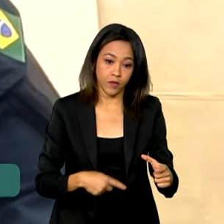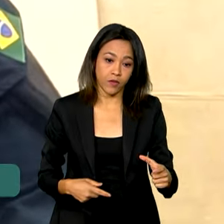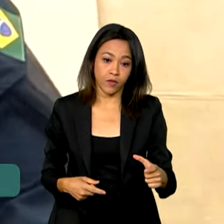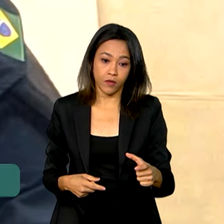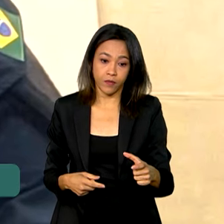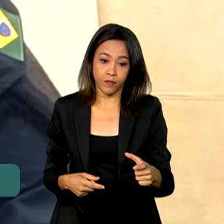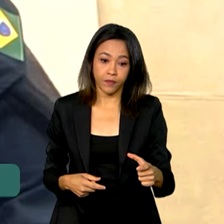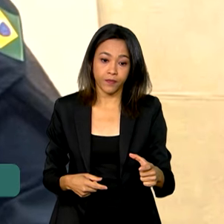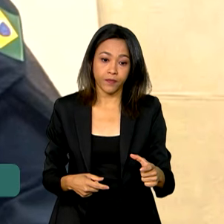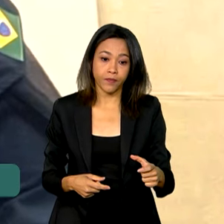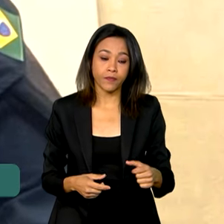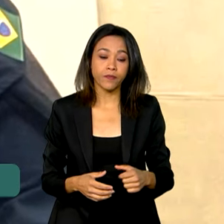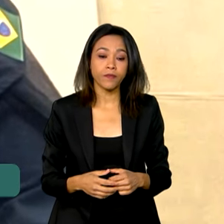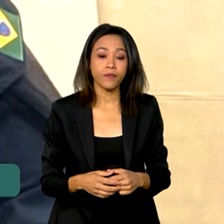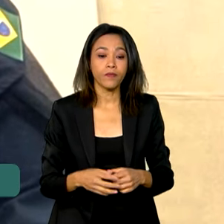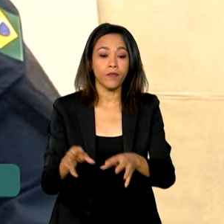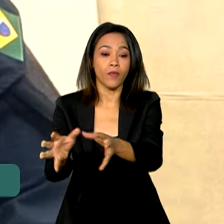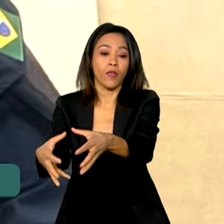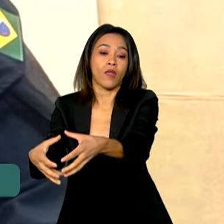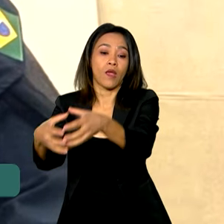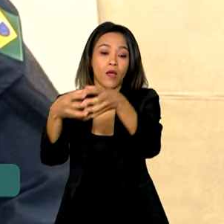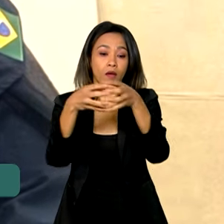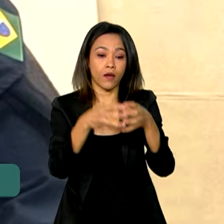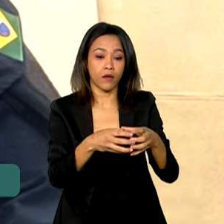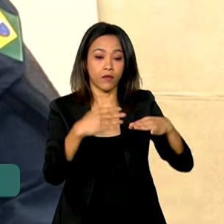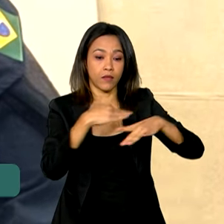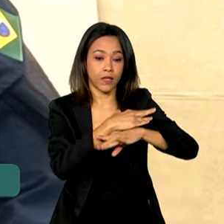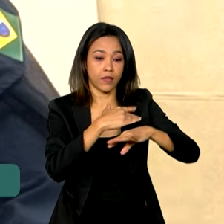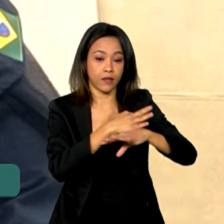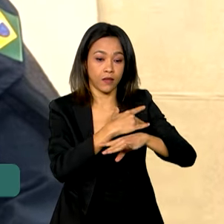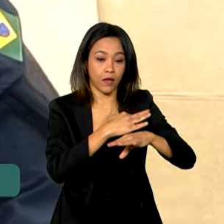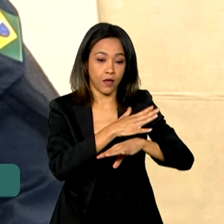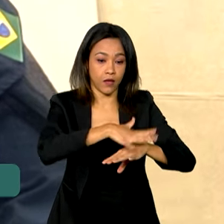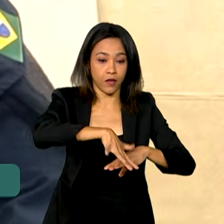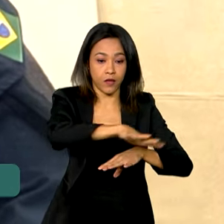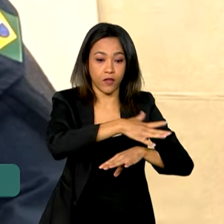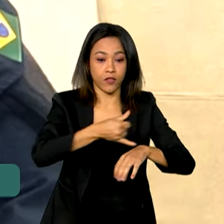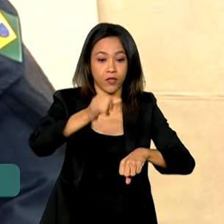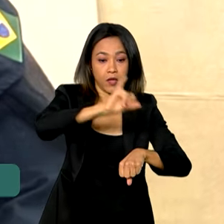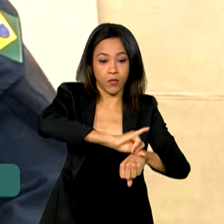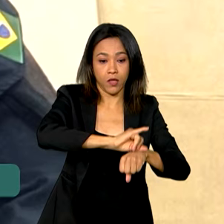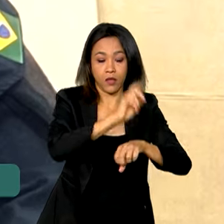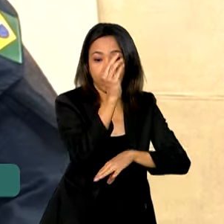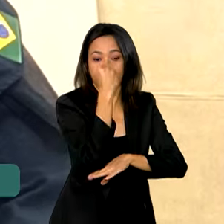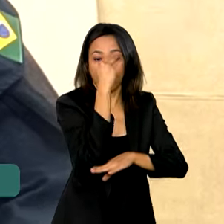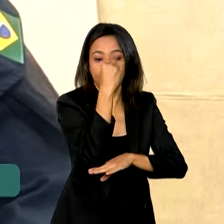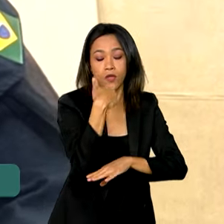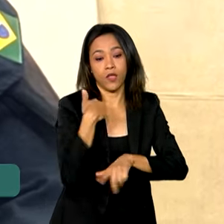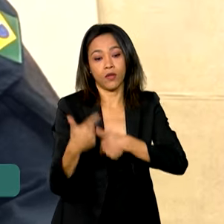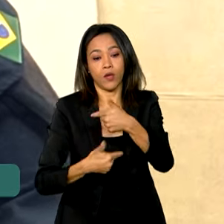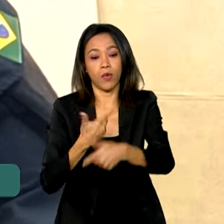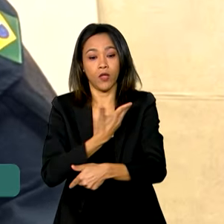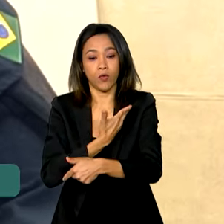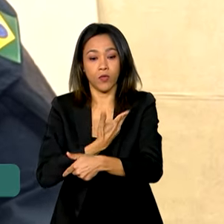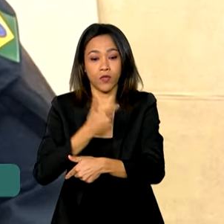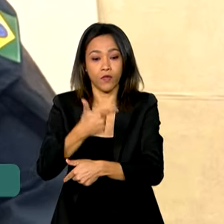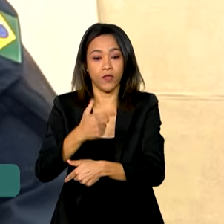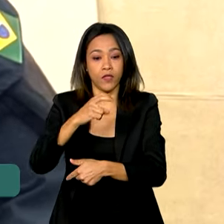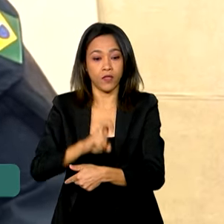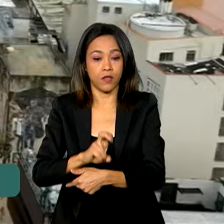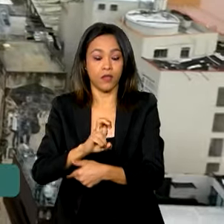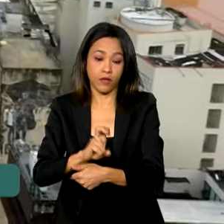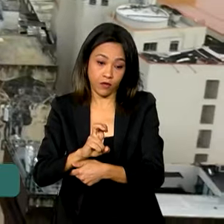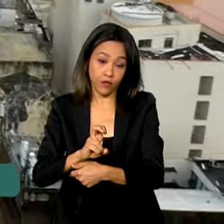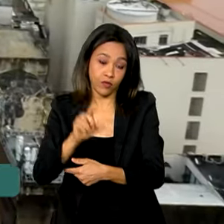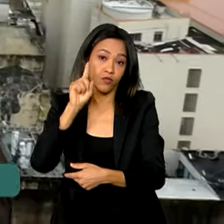Principalmente nossa grande região metropolitana. E fiquei trabalhando aí, junto com os colegas aqui, os primeiros 25 dias, praticamente, dormindo duas, três horas